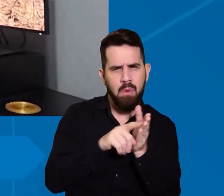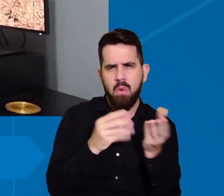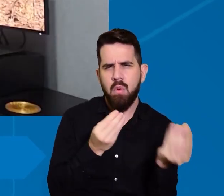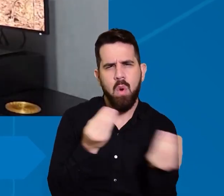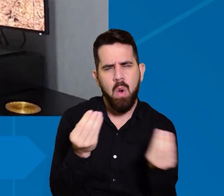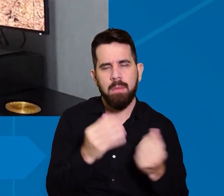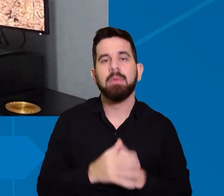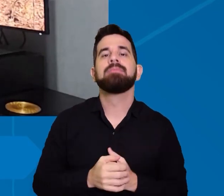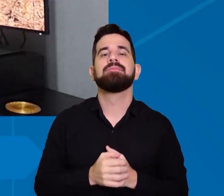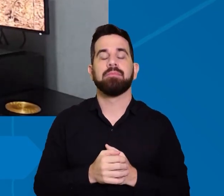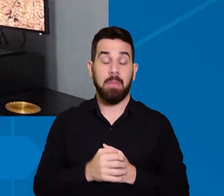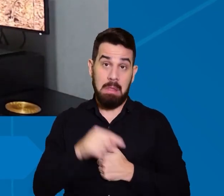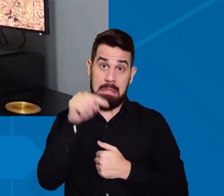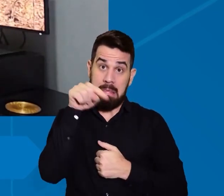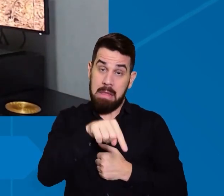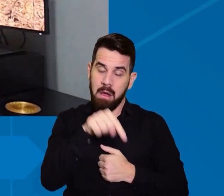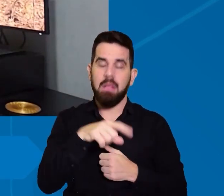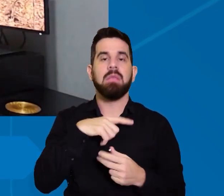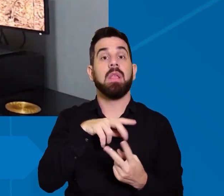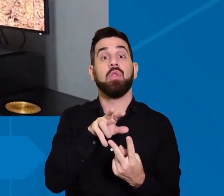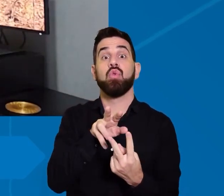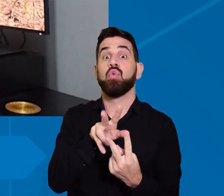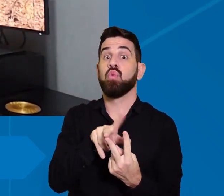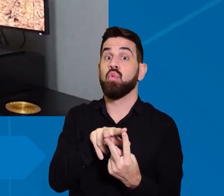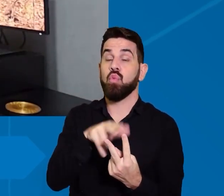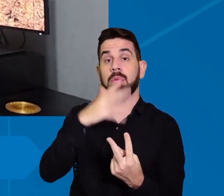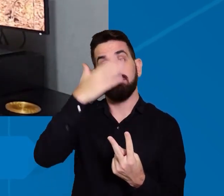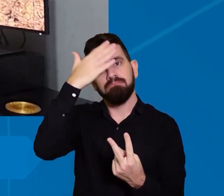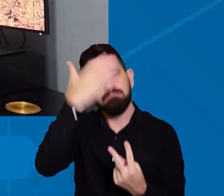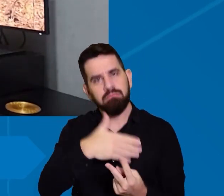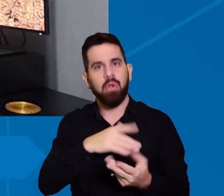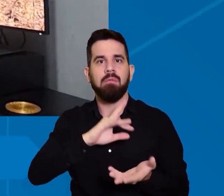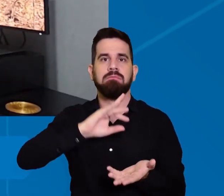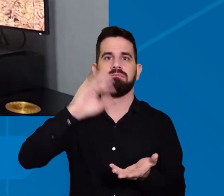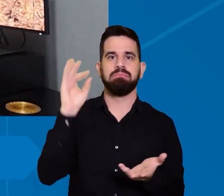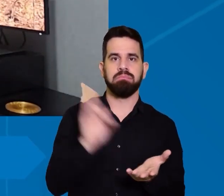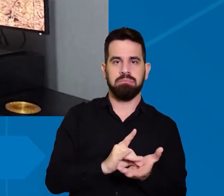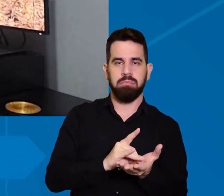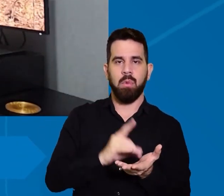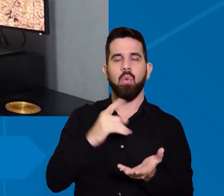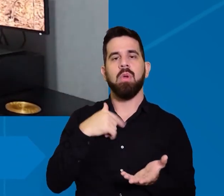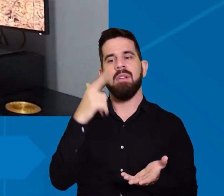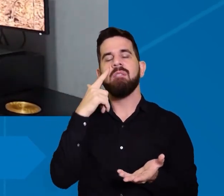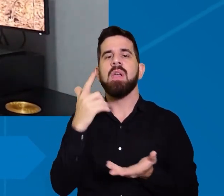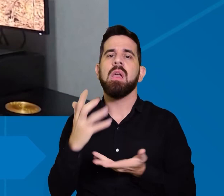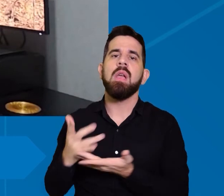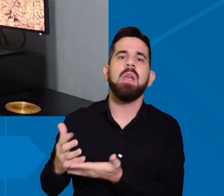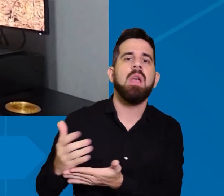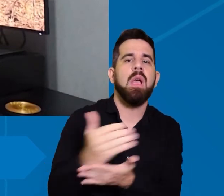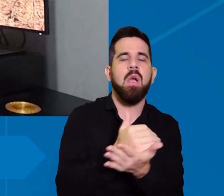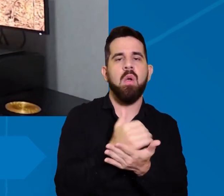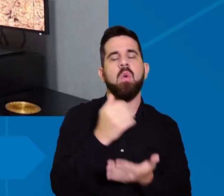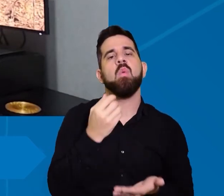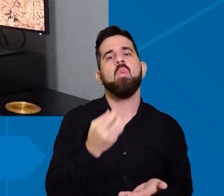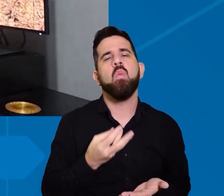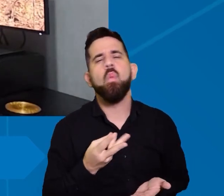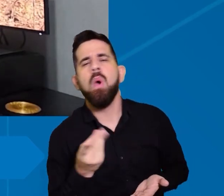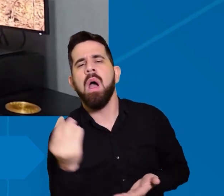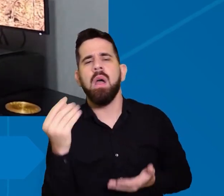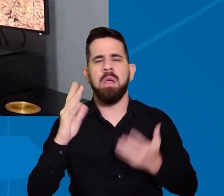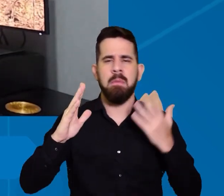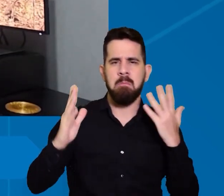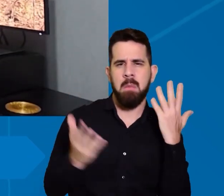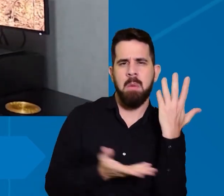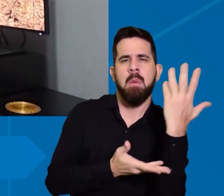o LAPIG ele adota duas estratégias principais para a validação dos desmatamentos PRODES e DETER que são